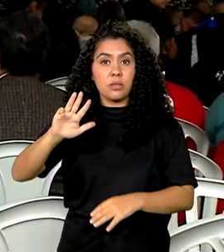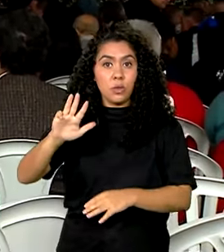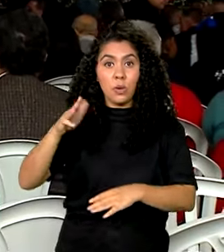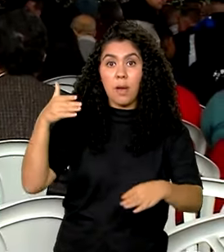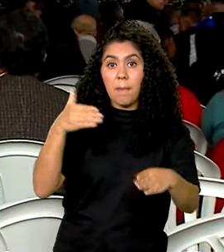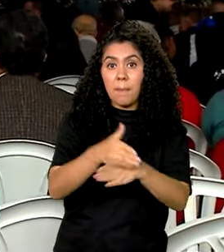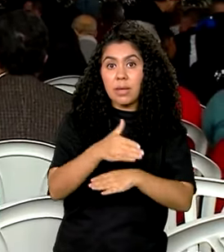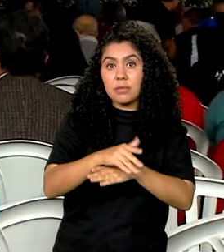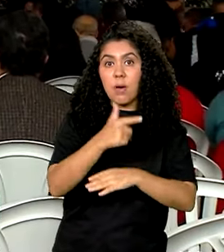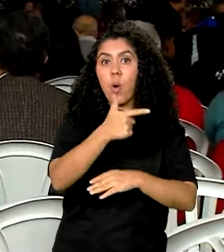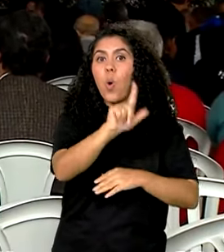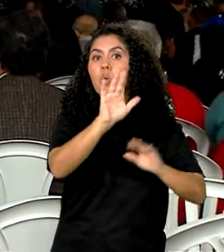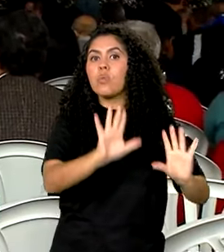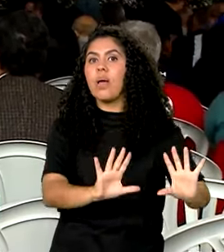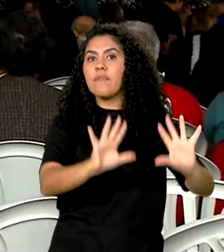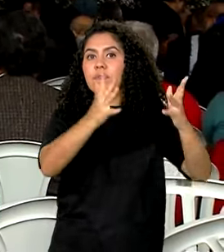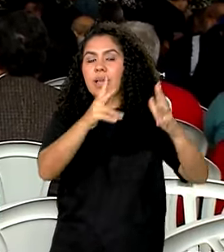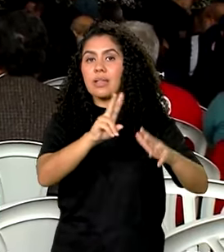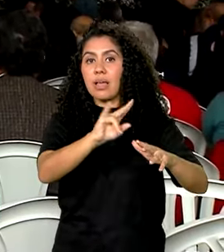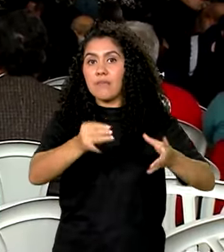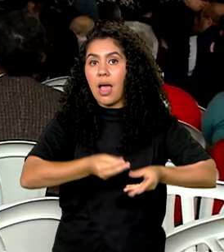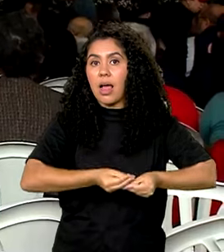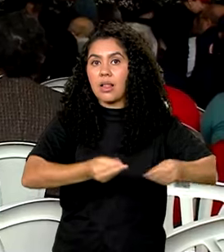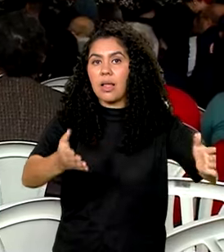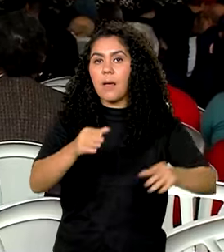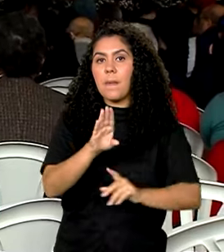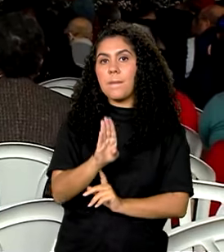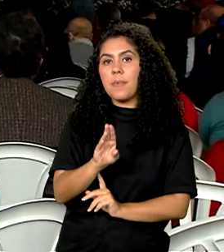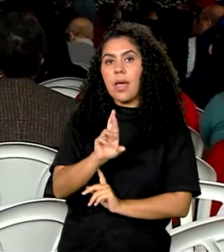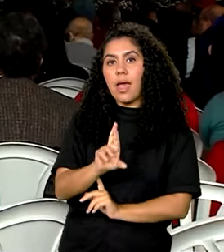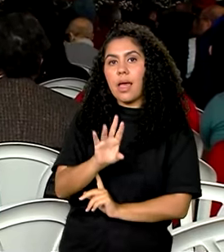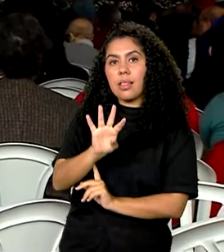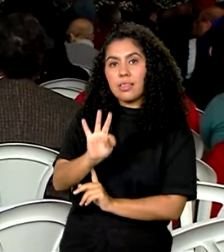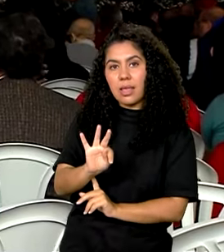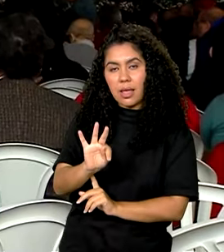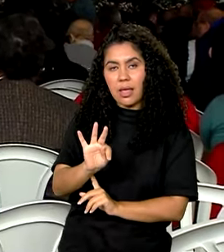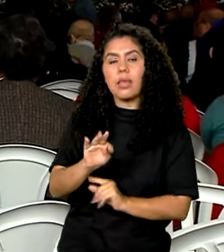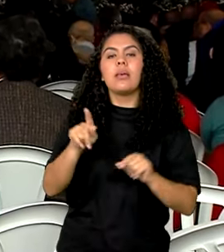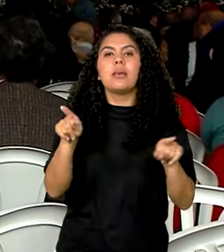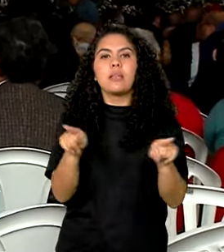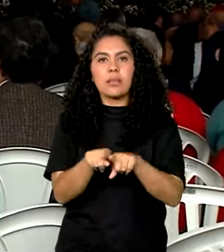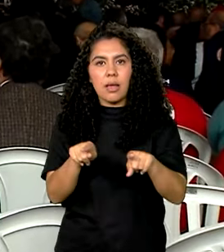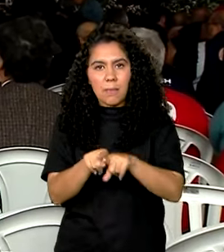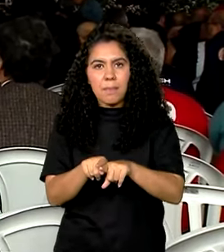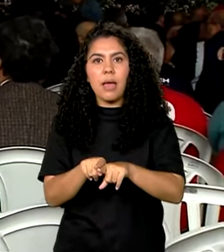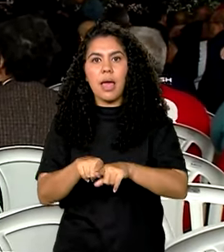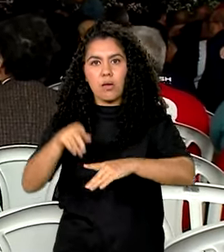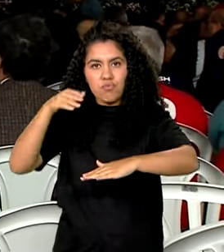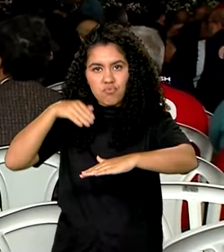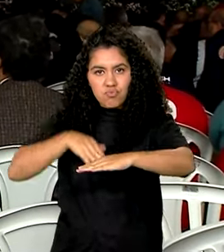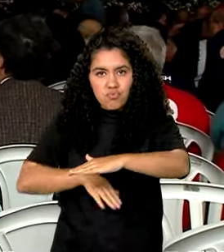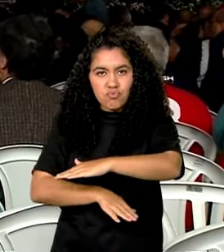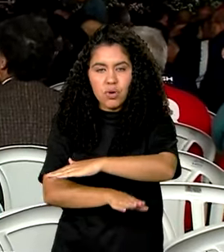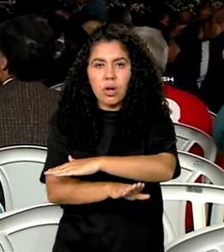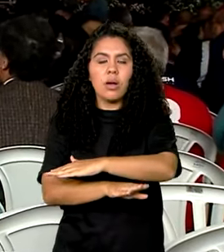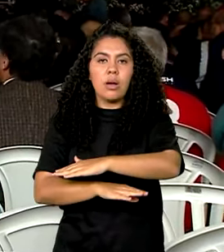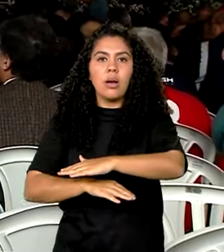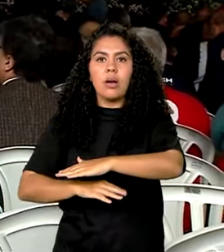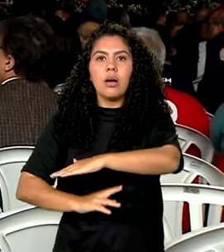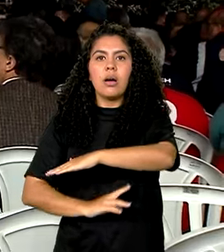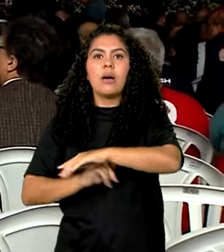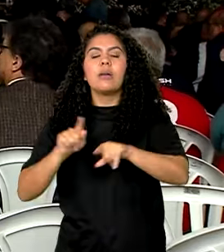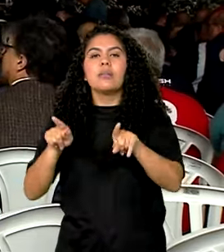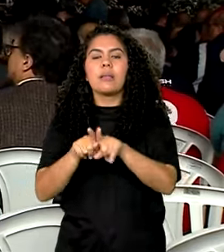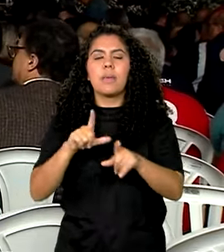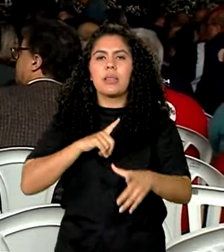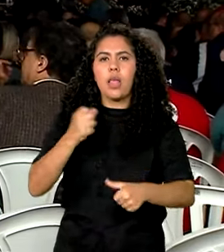onde serão entregues o BRT Campinas e também um viaduto. E haverá o anúncio também em Campinas de